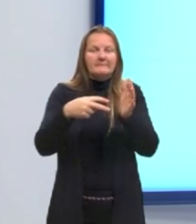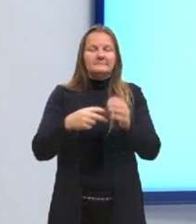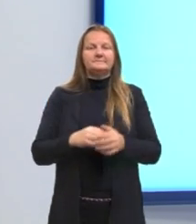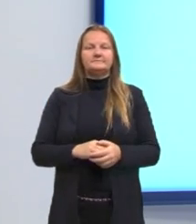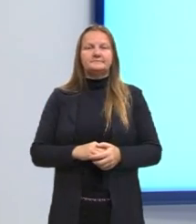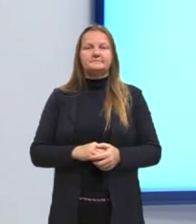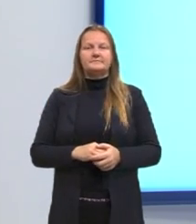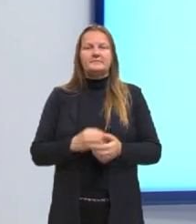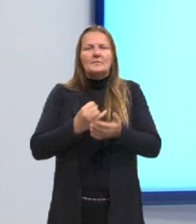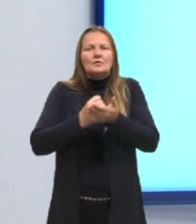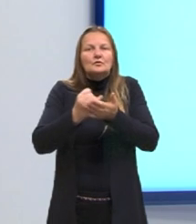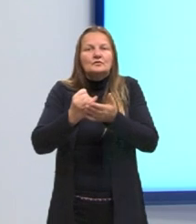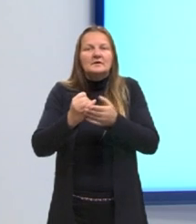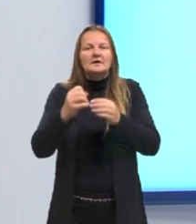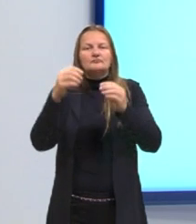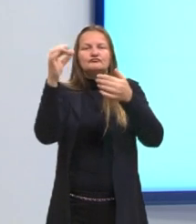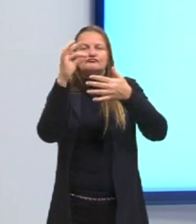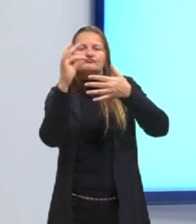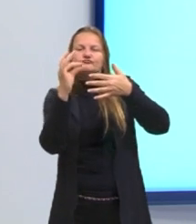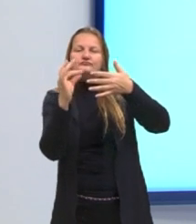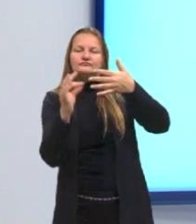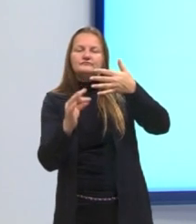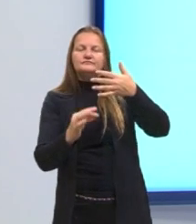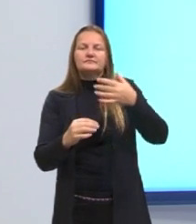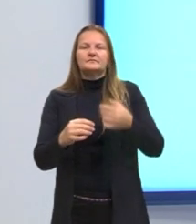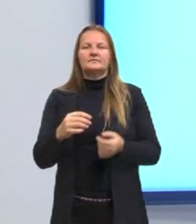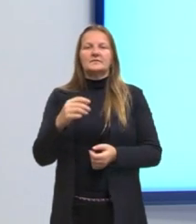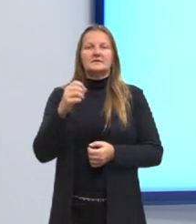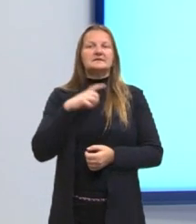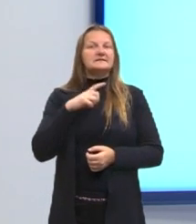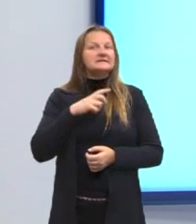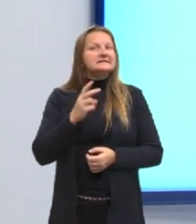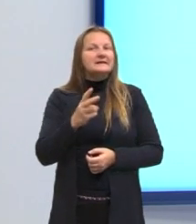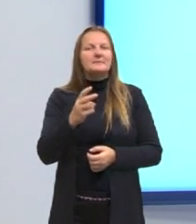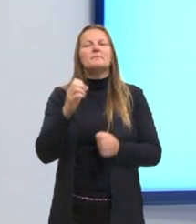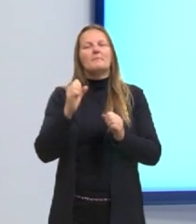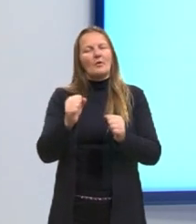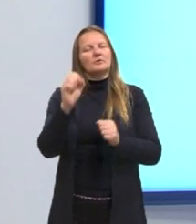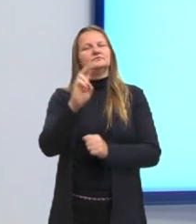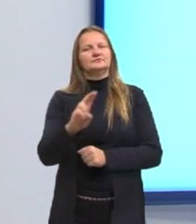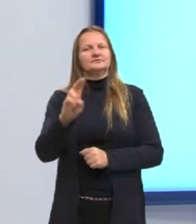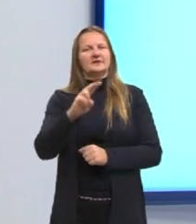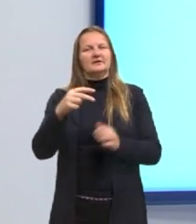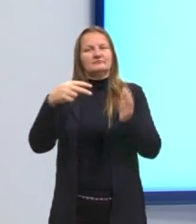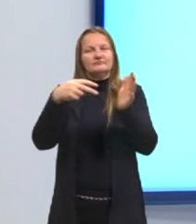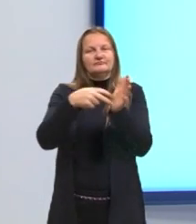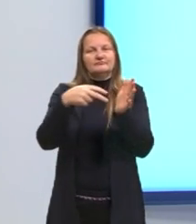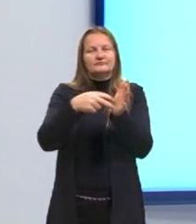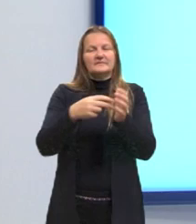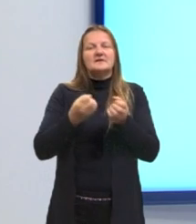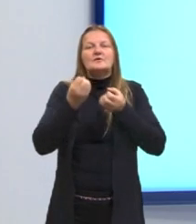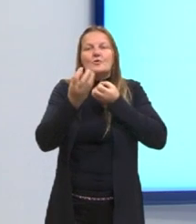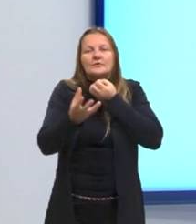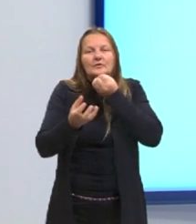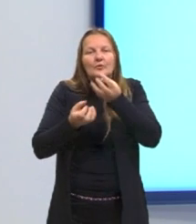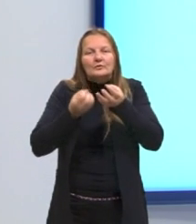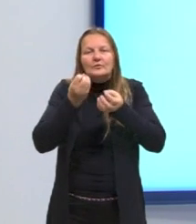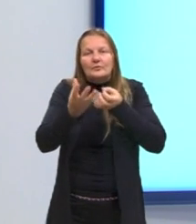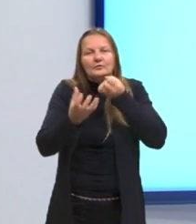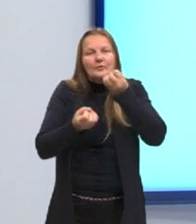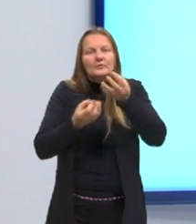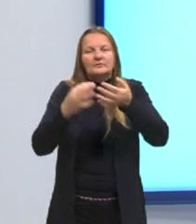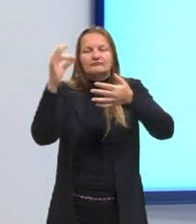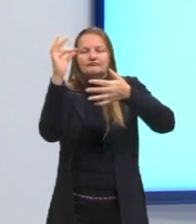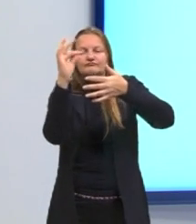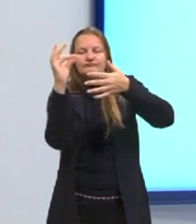introduzir uma enumeração, então eu tenho um propósito de citar várias coisas, vários itens.